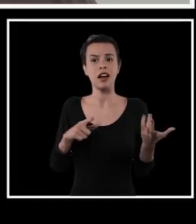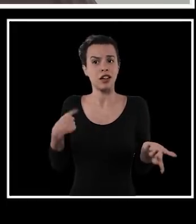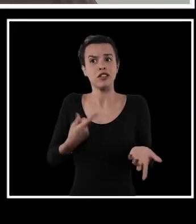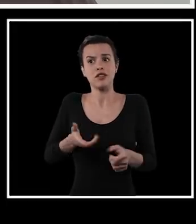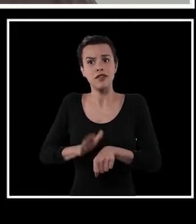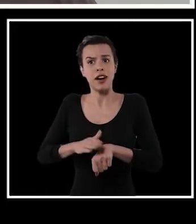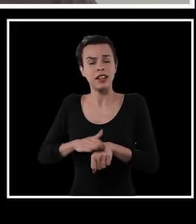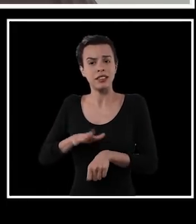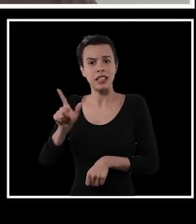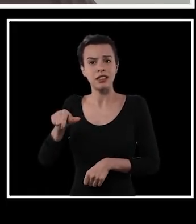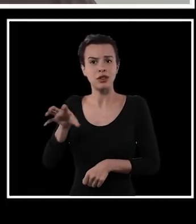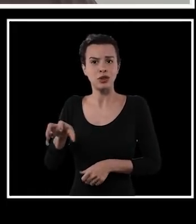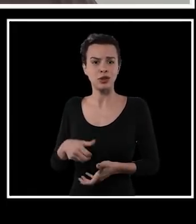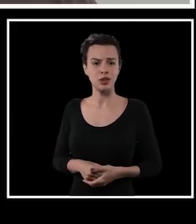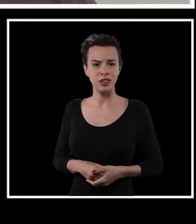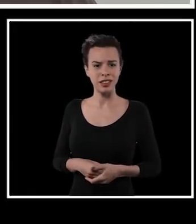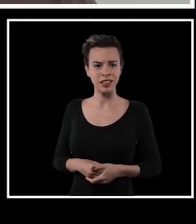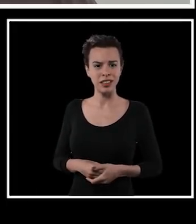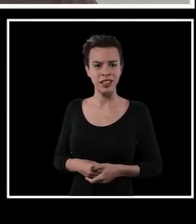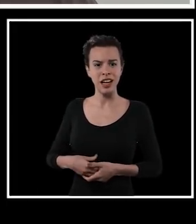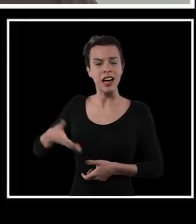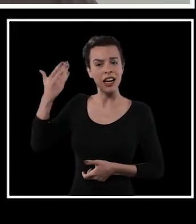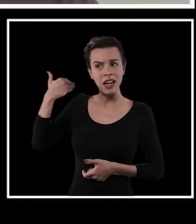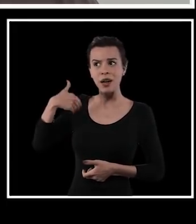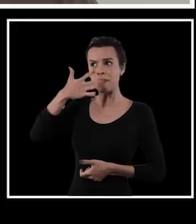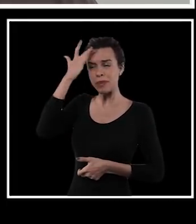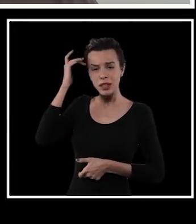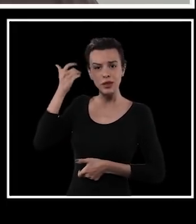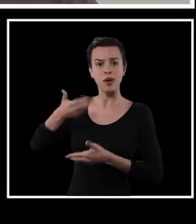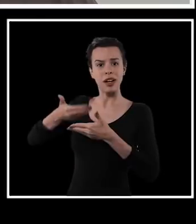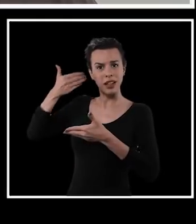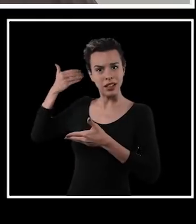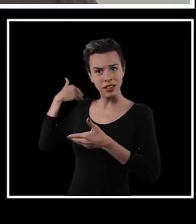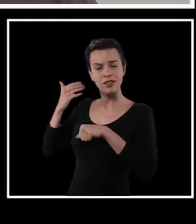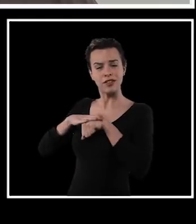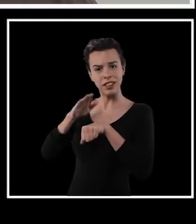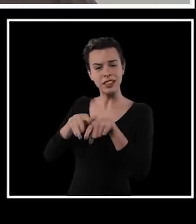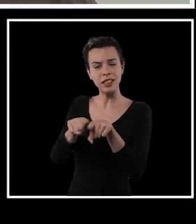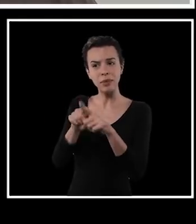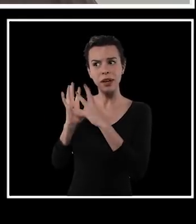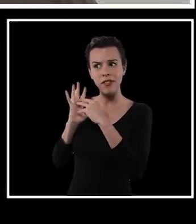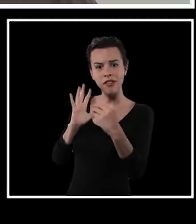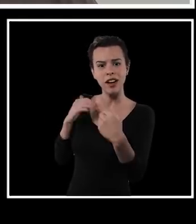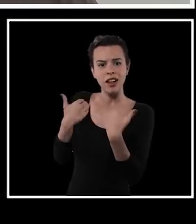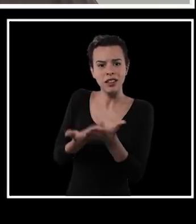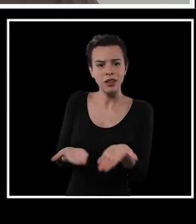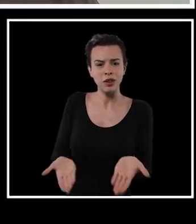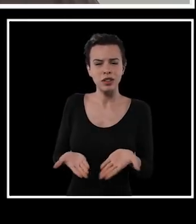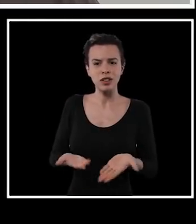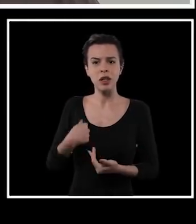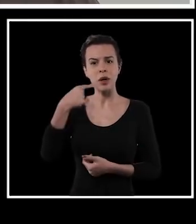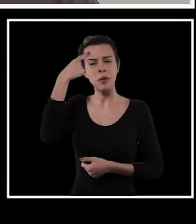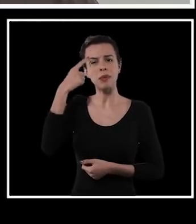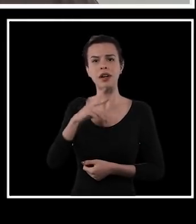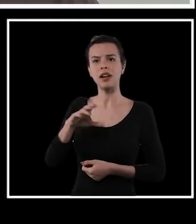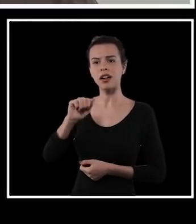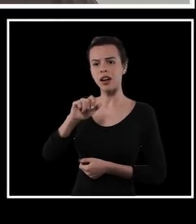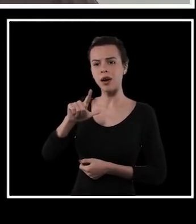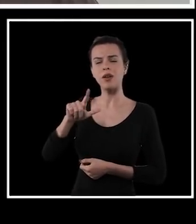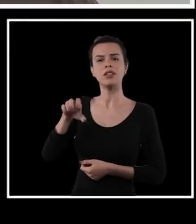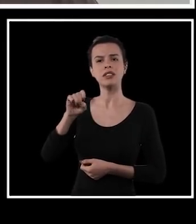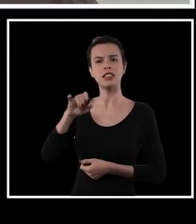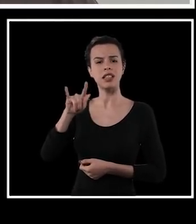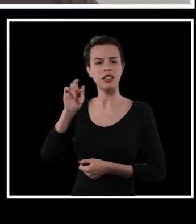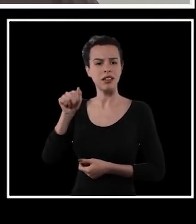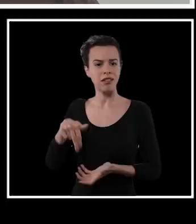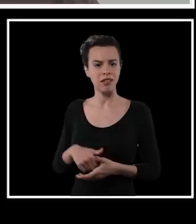conflito, isso que a gente está fazendo, Átila, é isso que fizeram outras pessoas que lhe antecederam, que talvez lhe serviram de modelo, me servem,